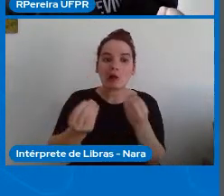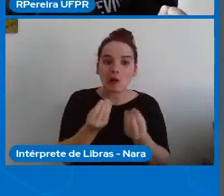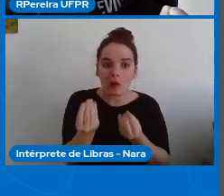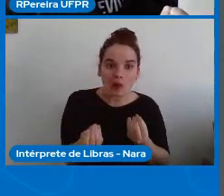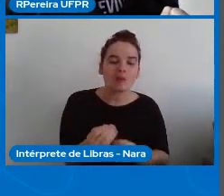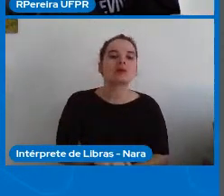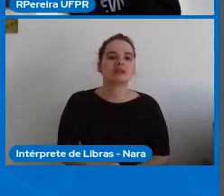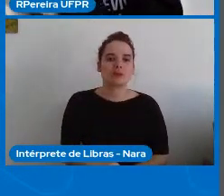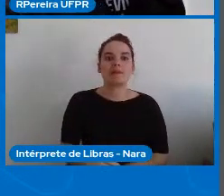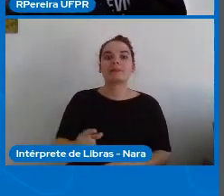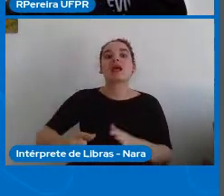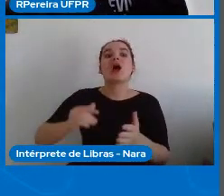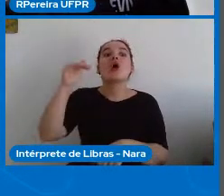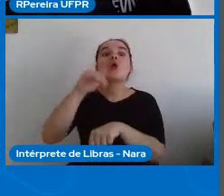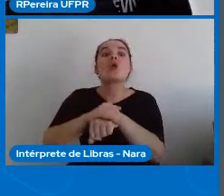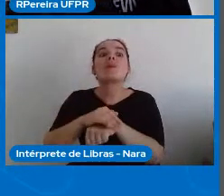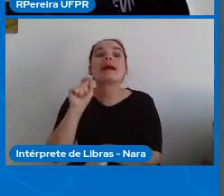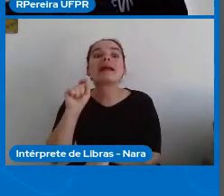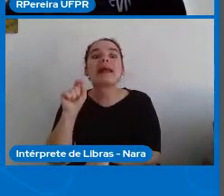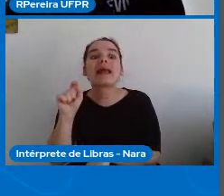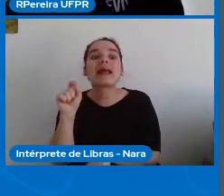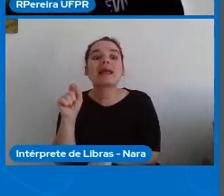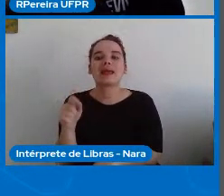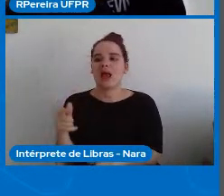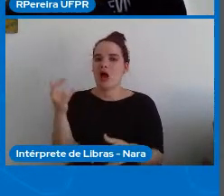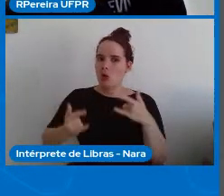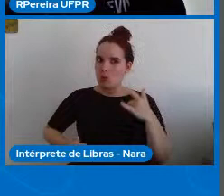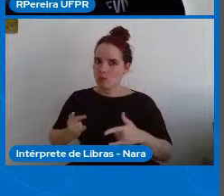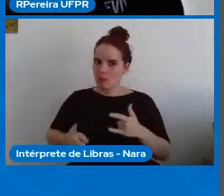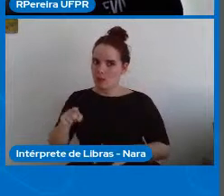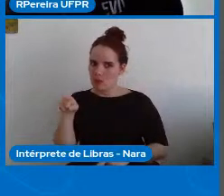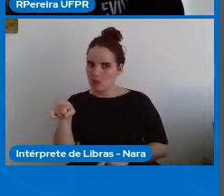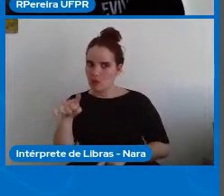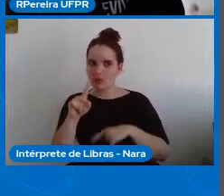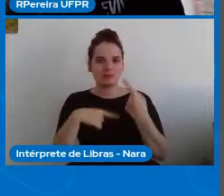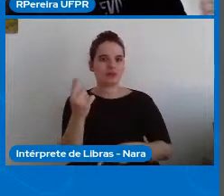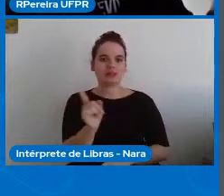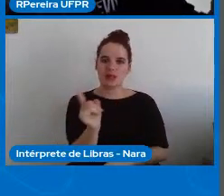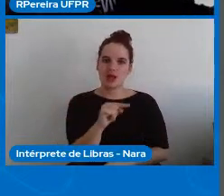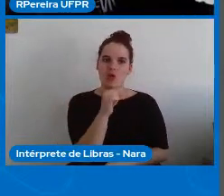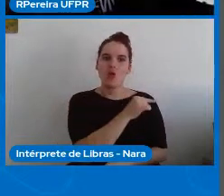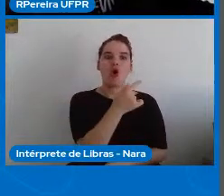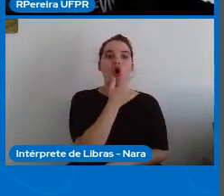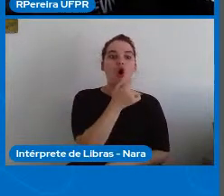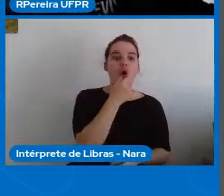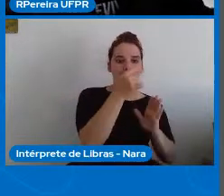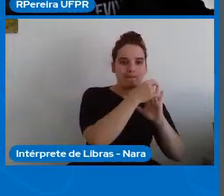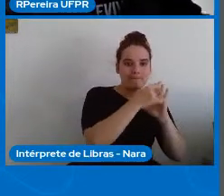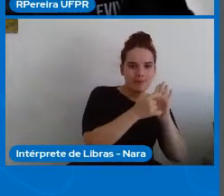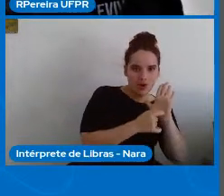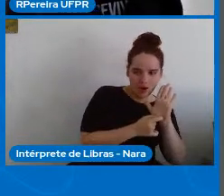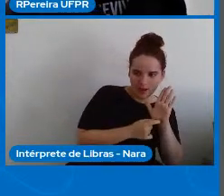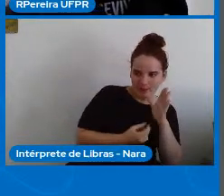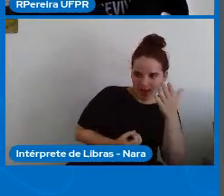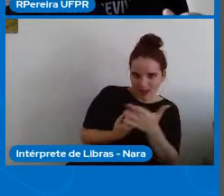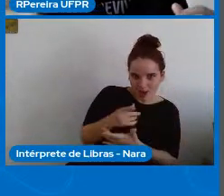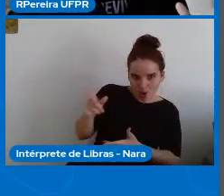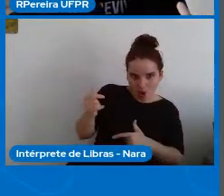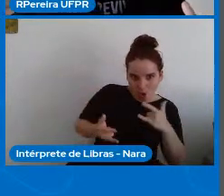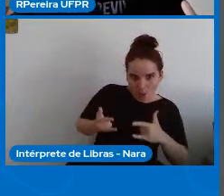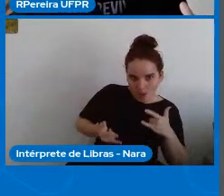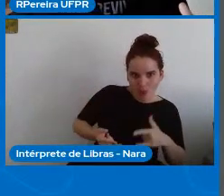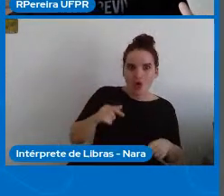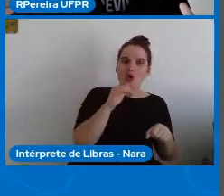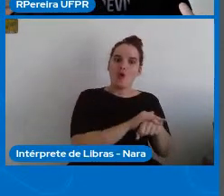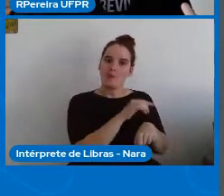considerado culpado depois tinha algo com gerência de projetos aí você descobre que os testes foram